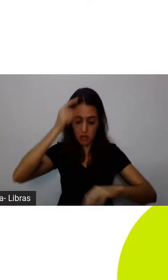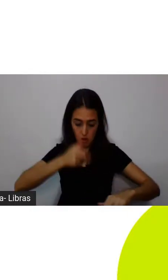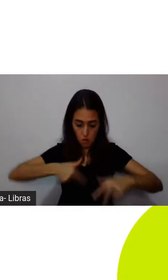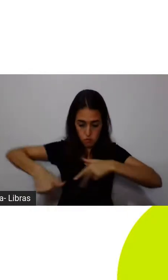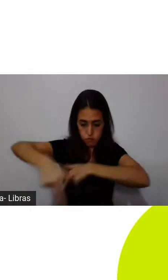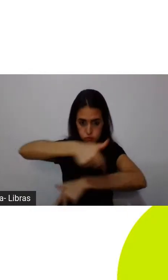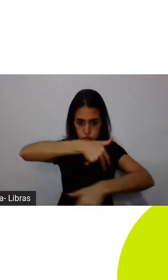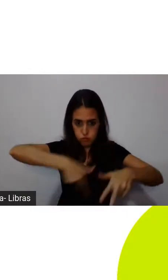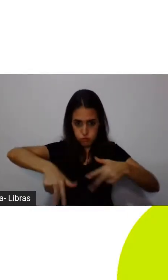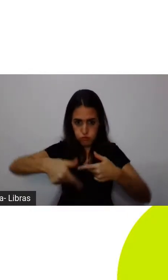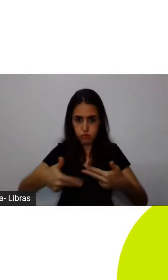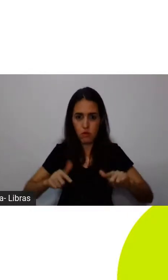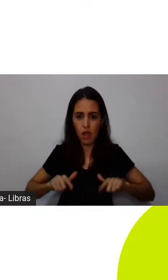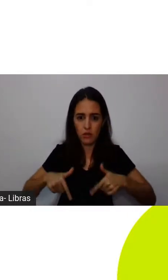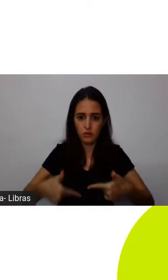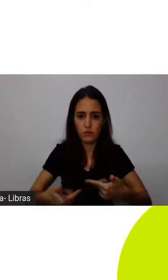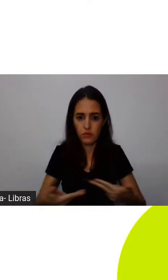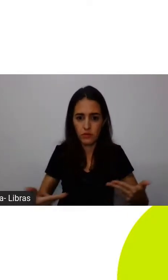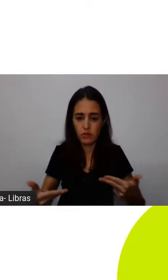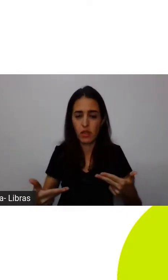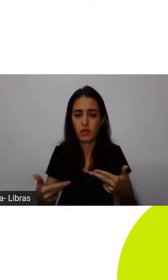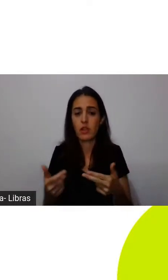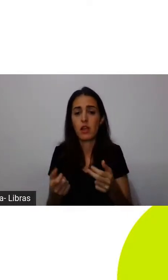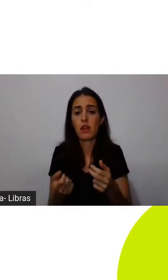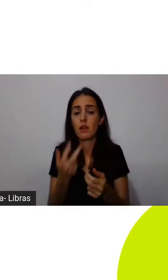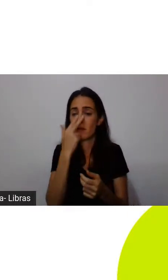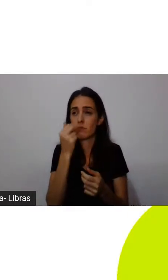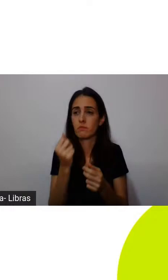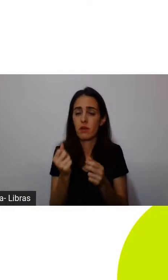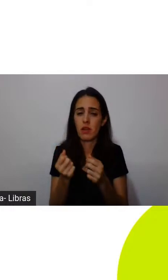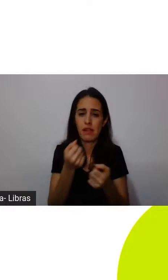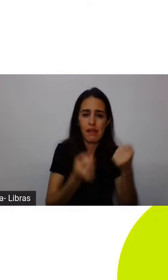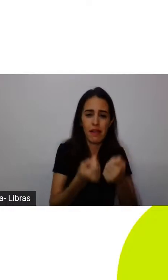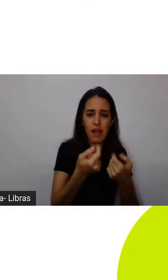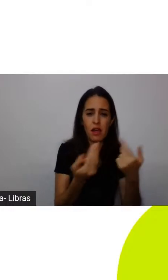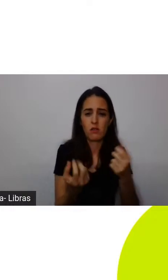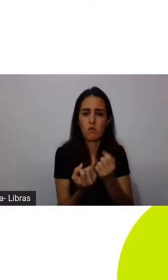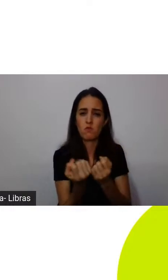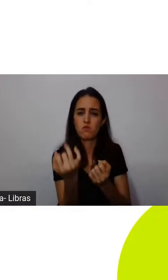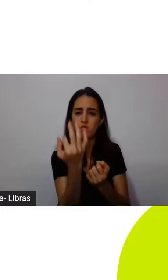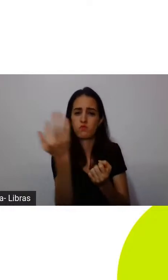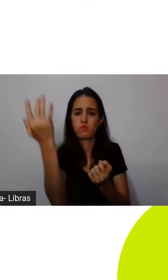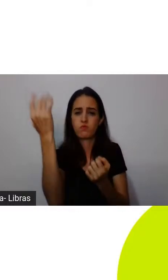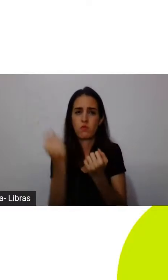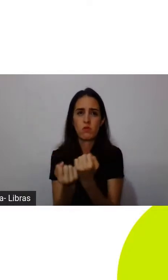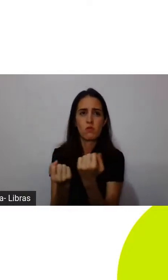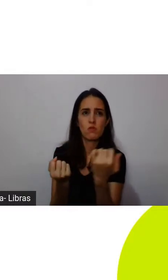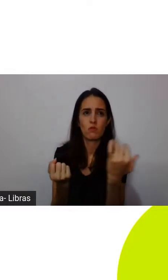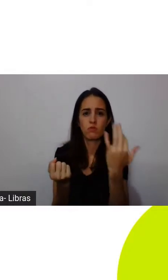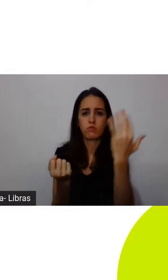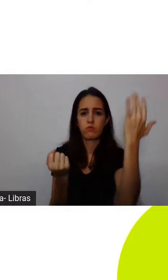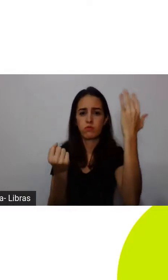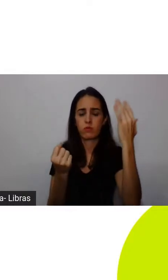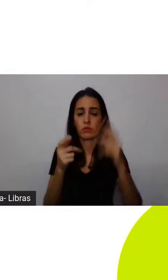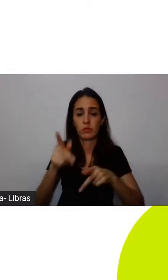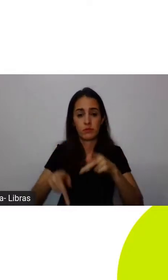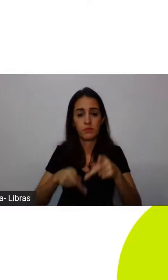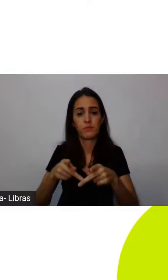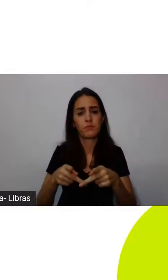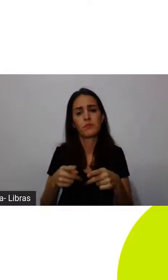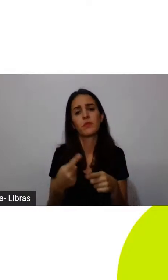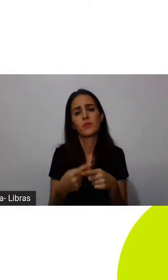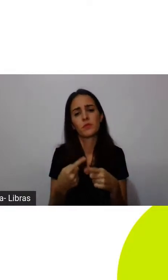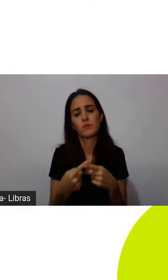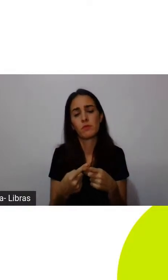70% a emissão desses gases entre 1970 a 2004. O que são, o que causa,